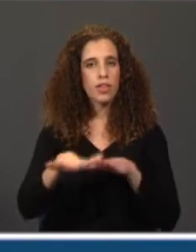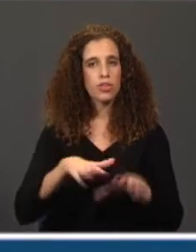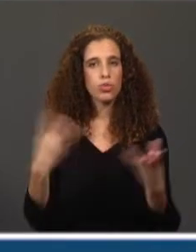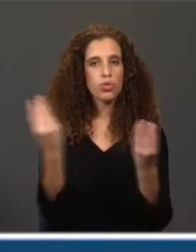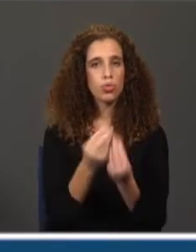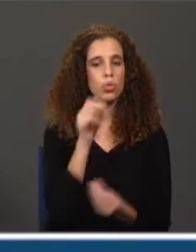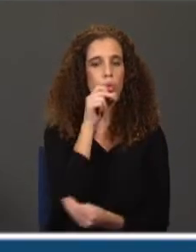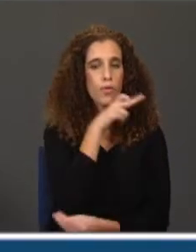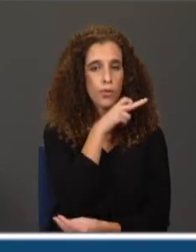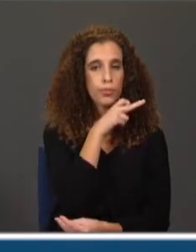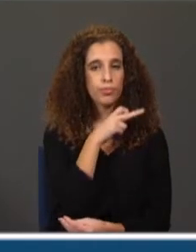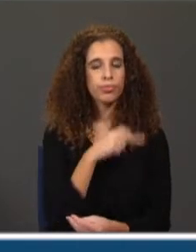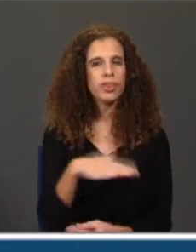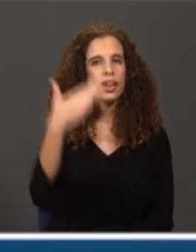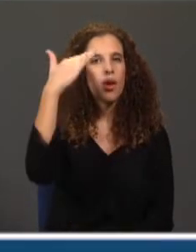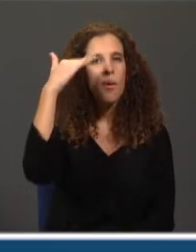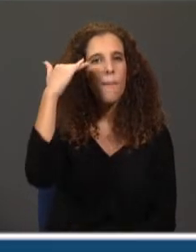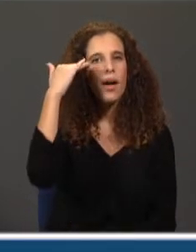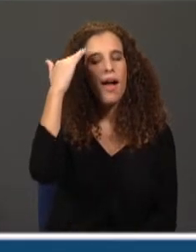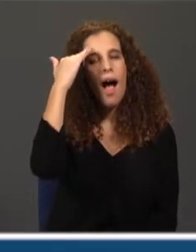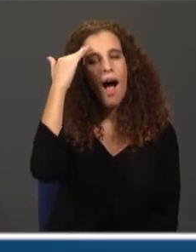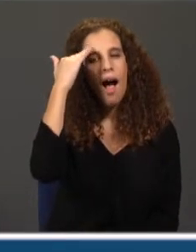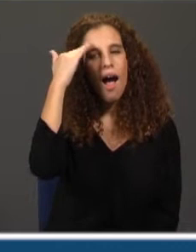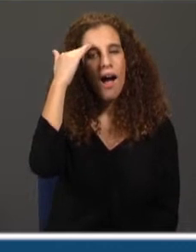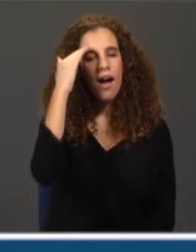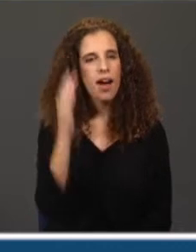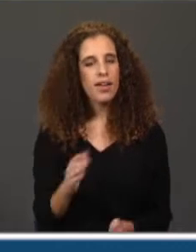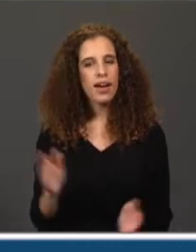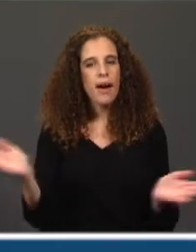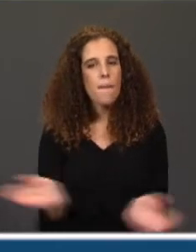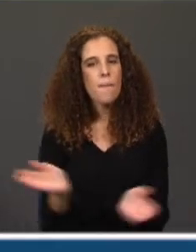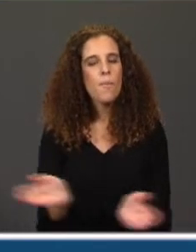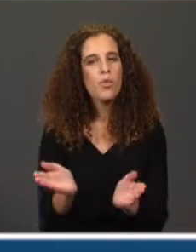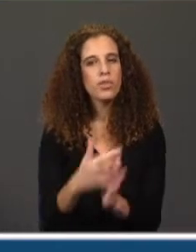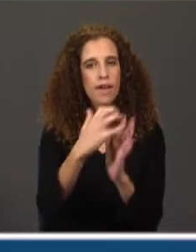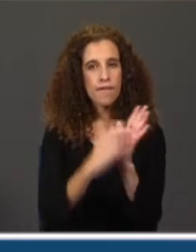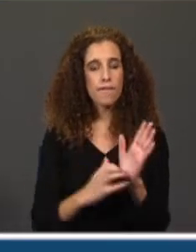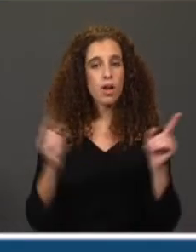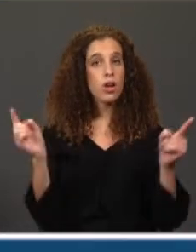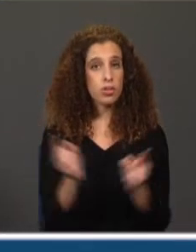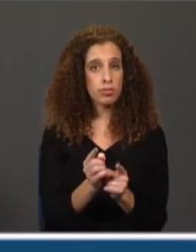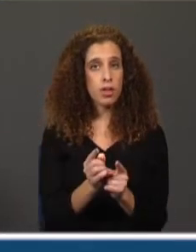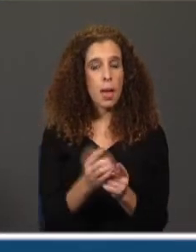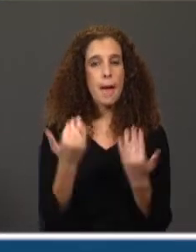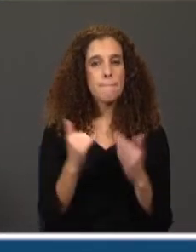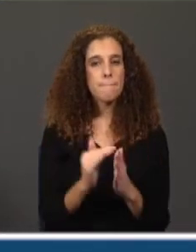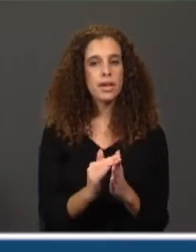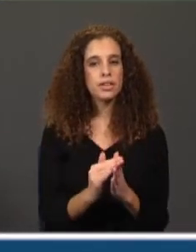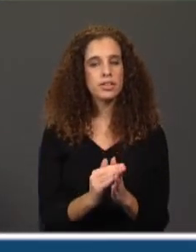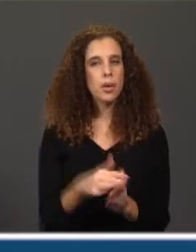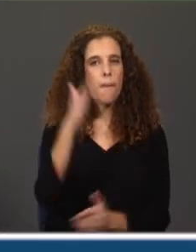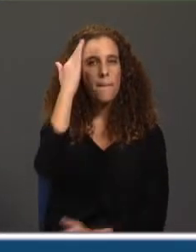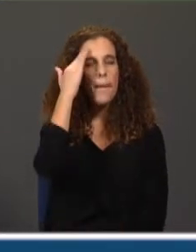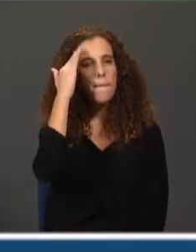o avô. No fundo, é uma memória que motiva a redação desta crónica, mas é uma memória que vai ser contada